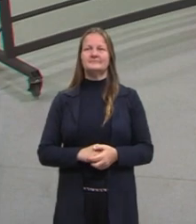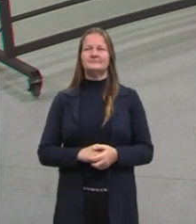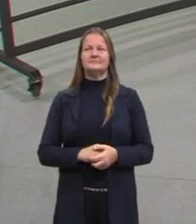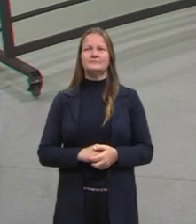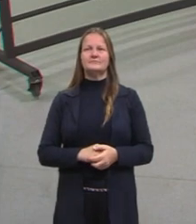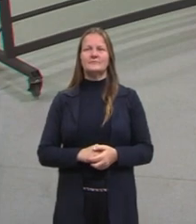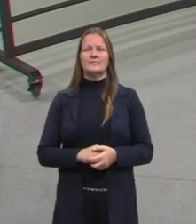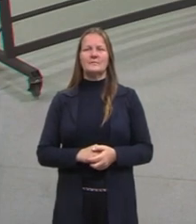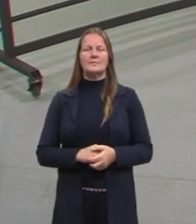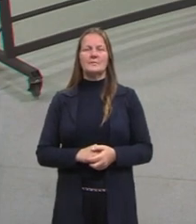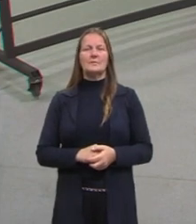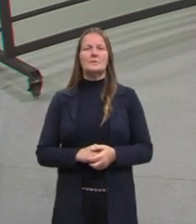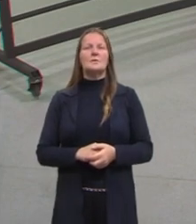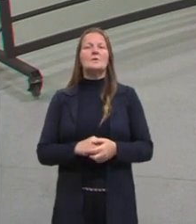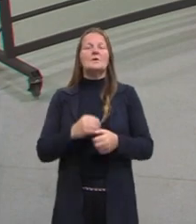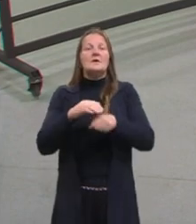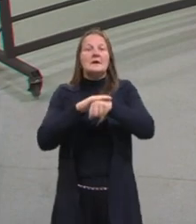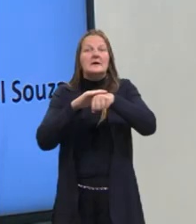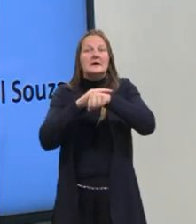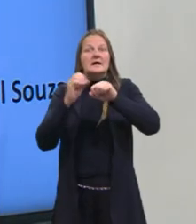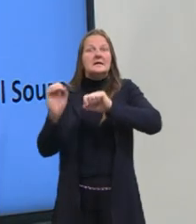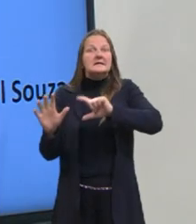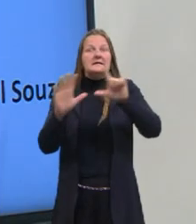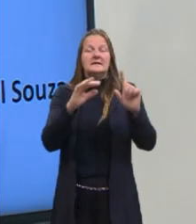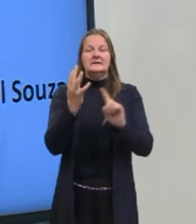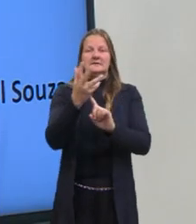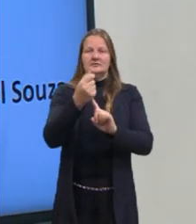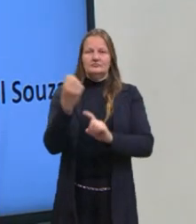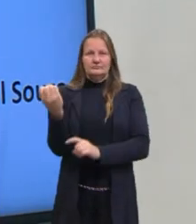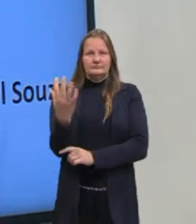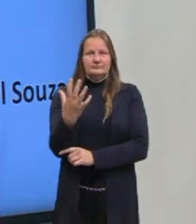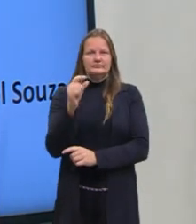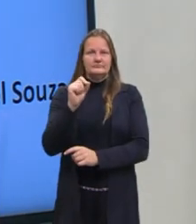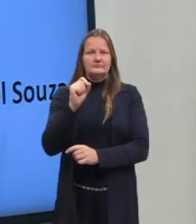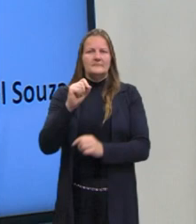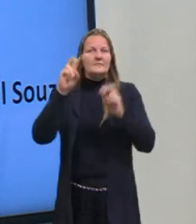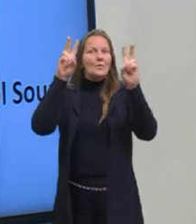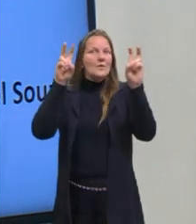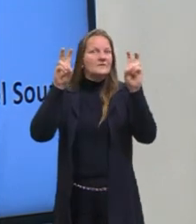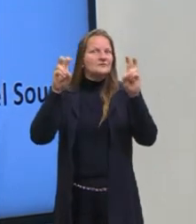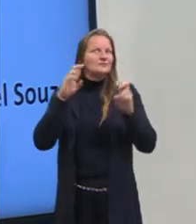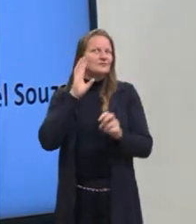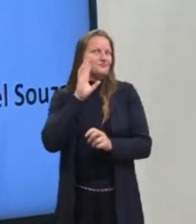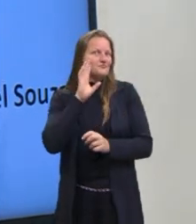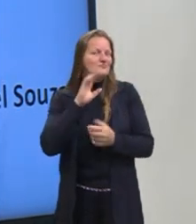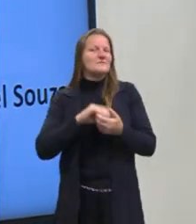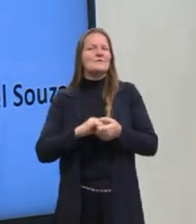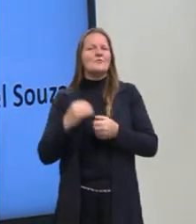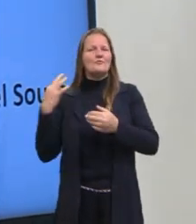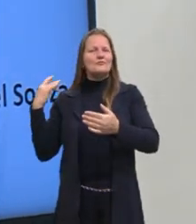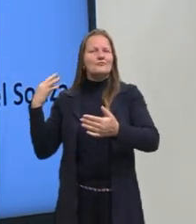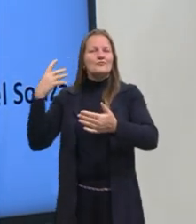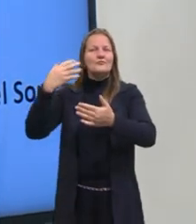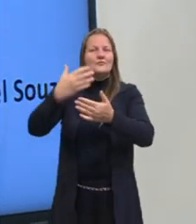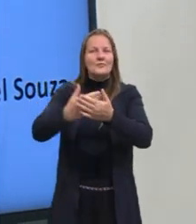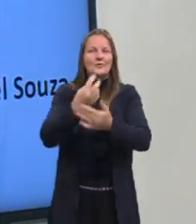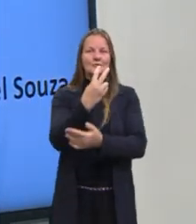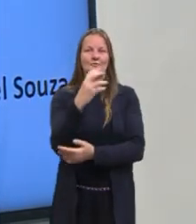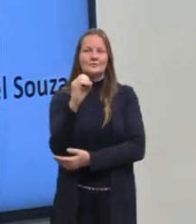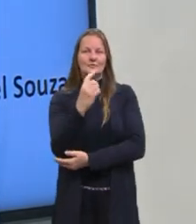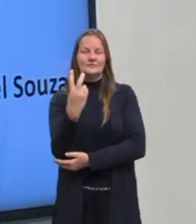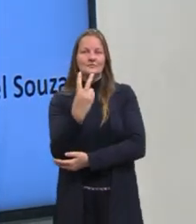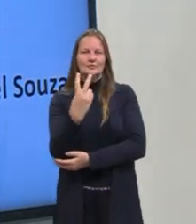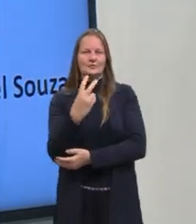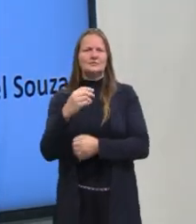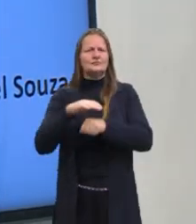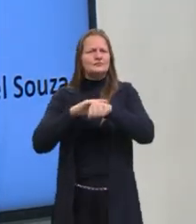Bom, pessoal, falando da Semana de Arte Moderna, esse é um assunto que ao longo do ano de 2022 foi muito